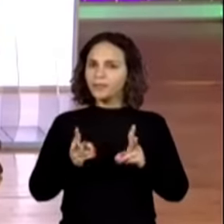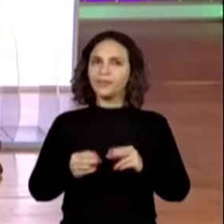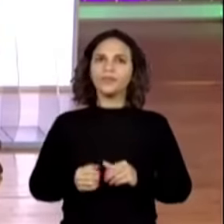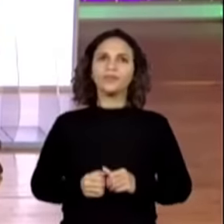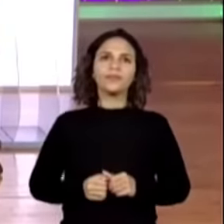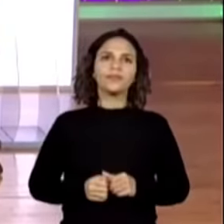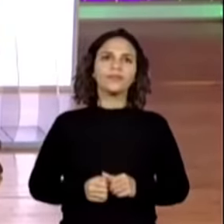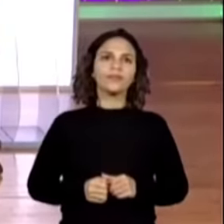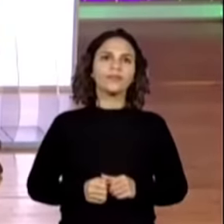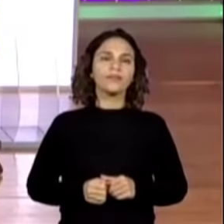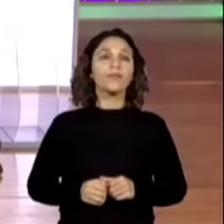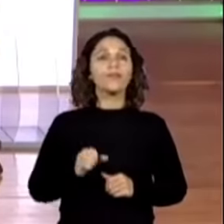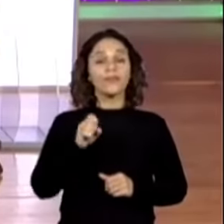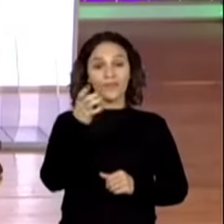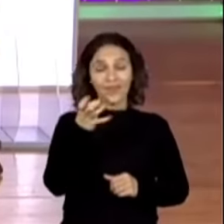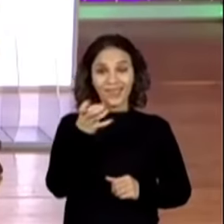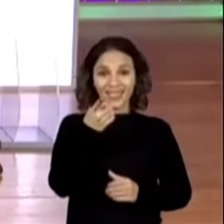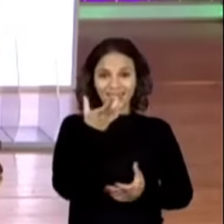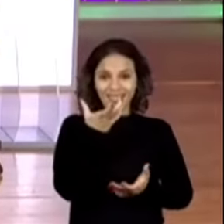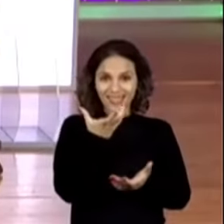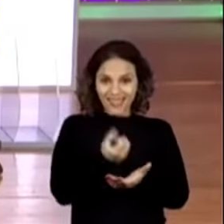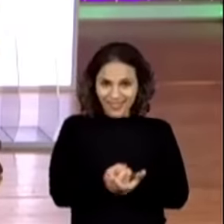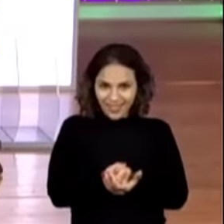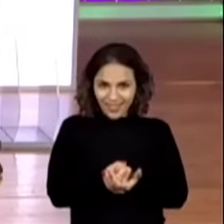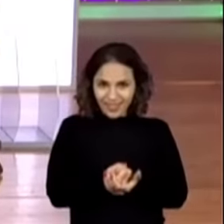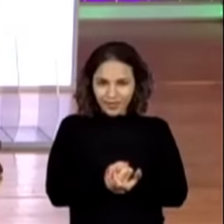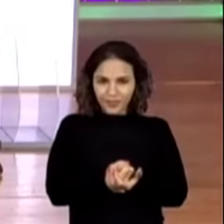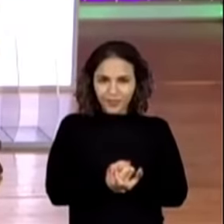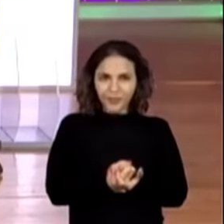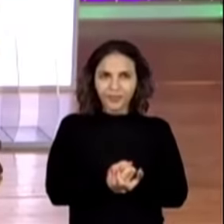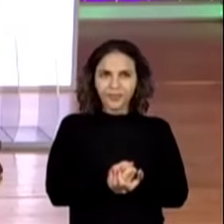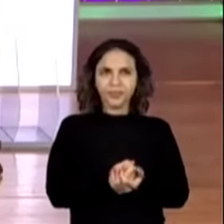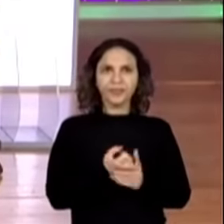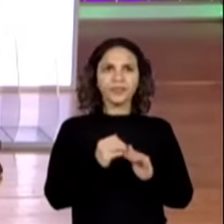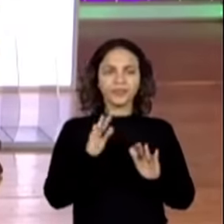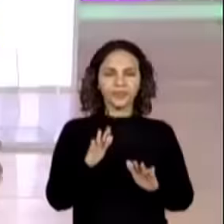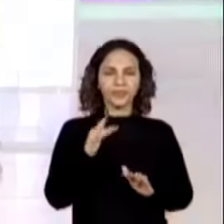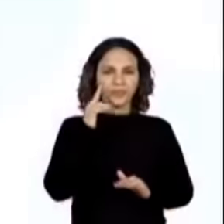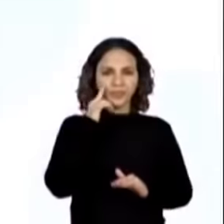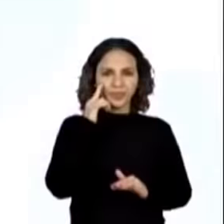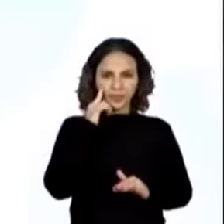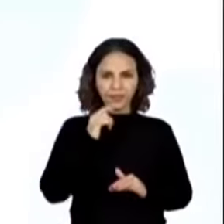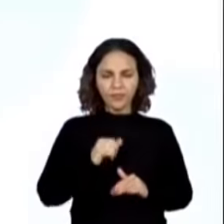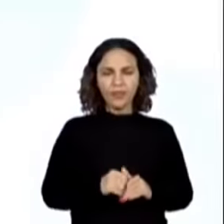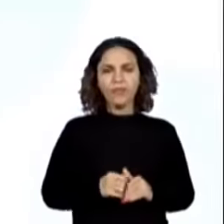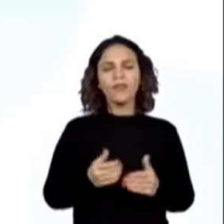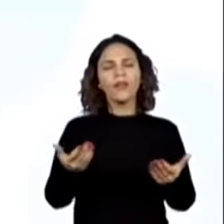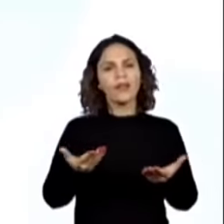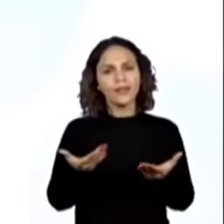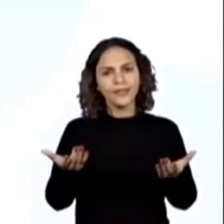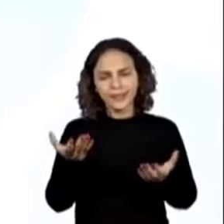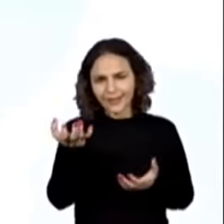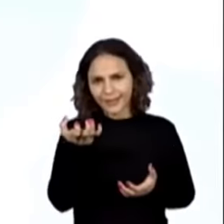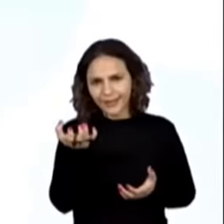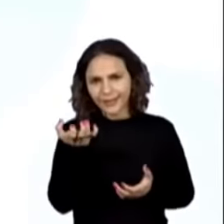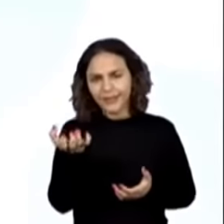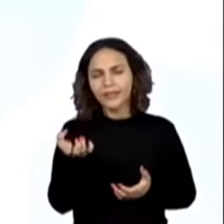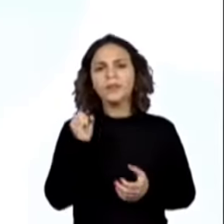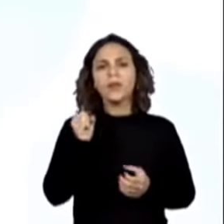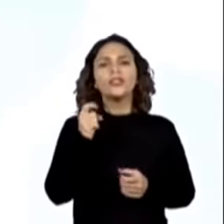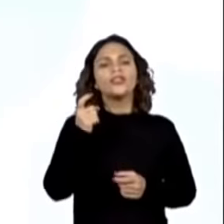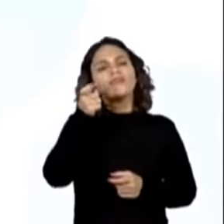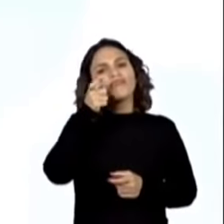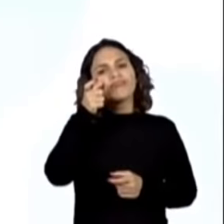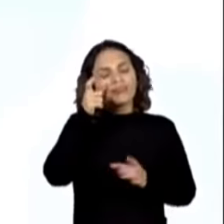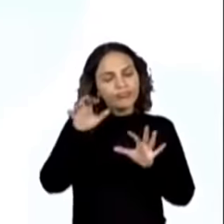Se você quiser salvar, eu vou pedir assim, vamos deixar a tela? Se você quiser salvar, né? Reassista